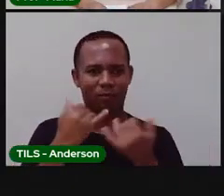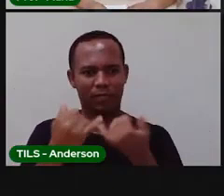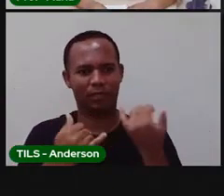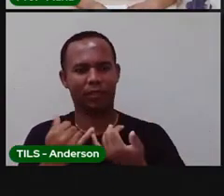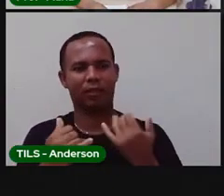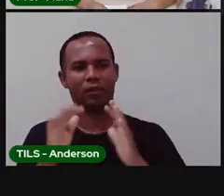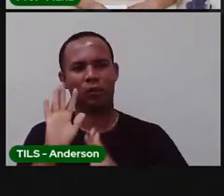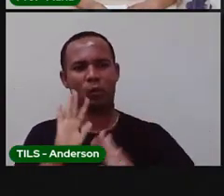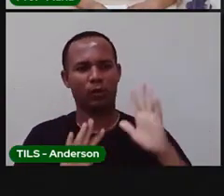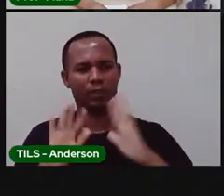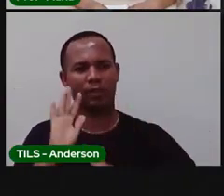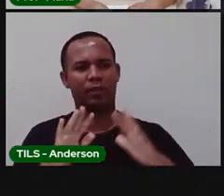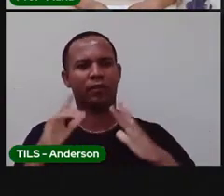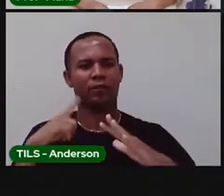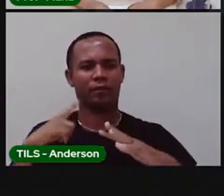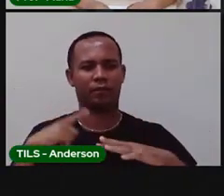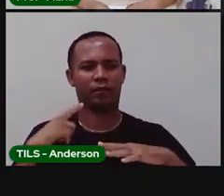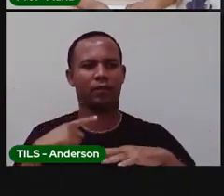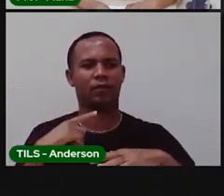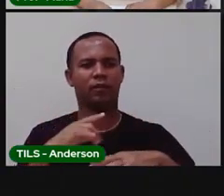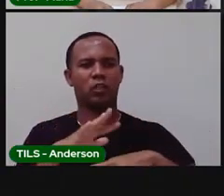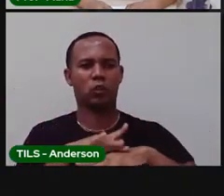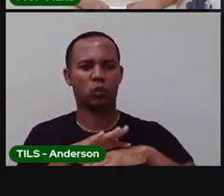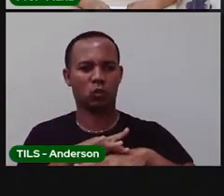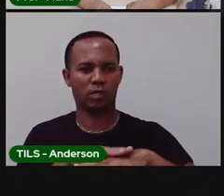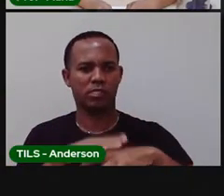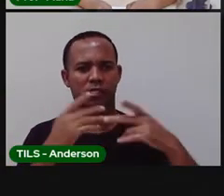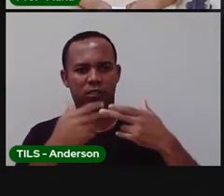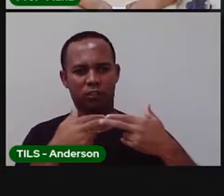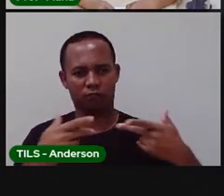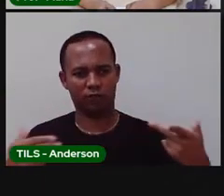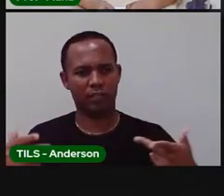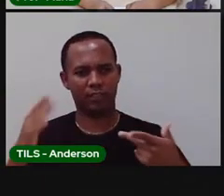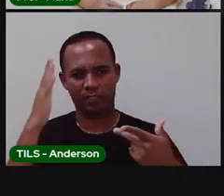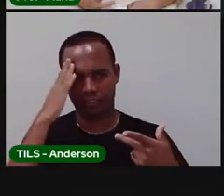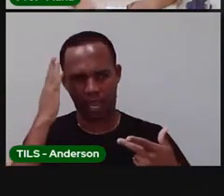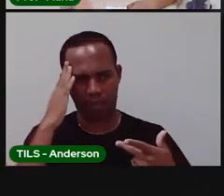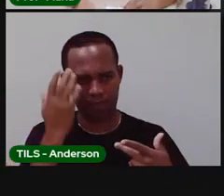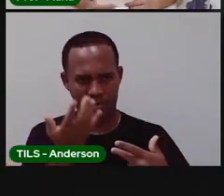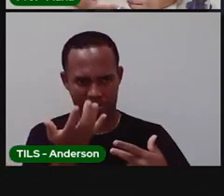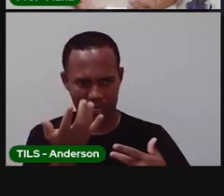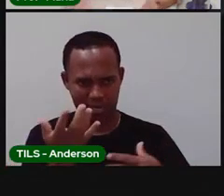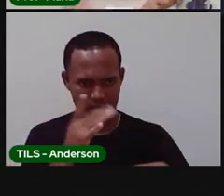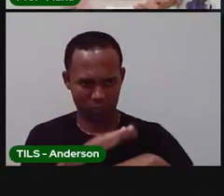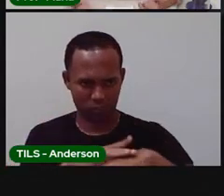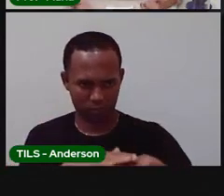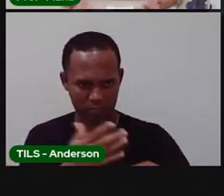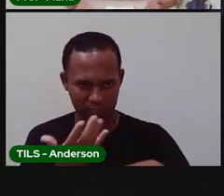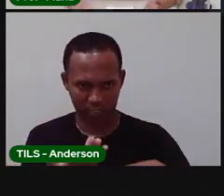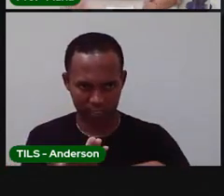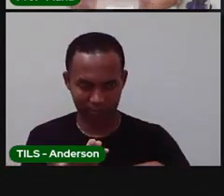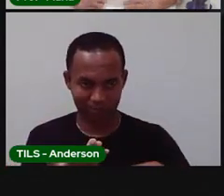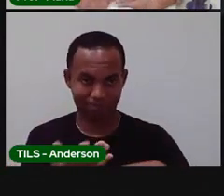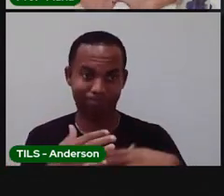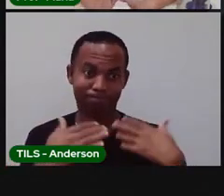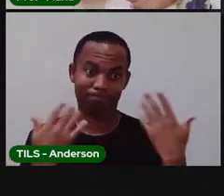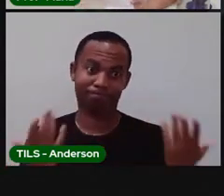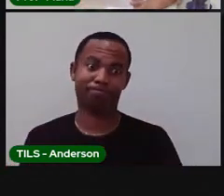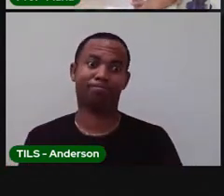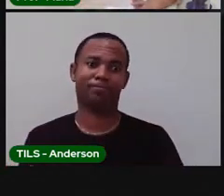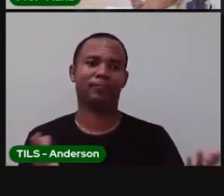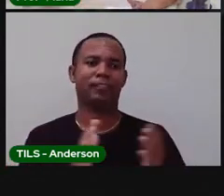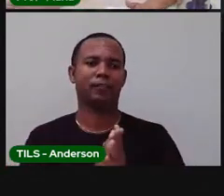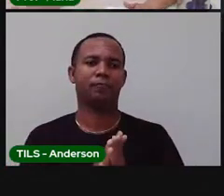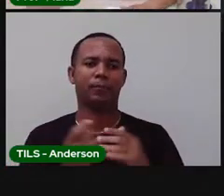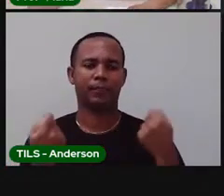Mas ali também tem o quê? Doenças. Eu acho que ninguém quer ficar doente. Quer ficar doente, sem aula da promaria, não vai ter diversão, vai ter